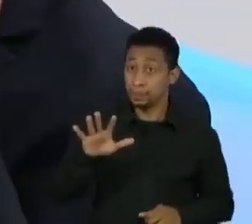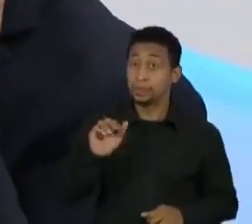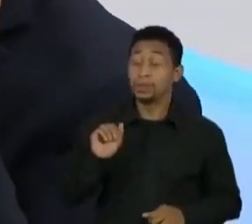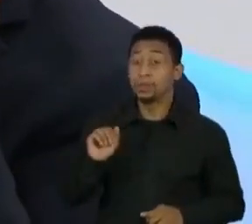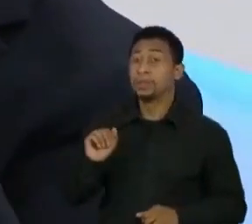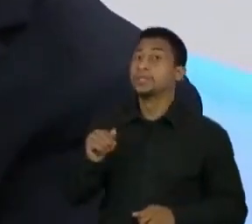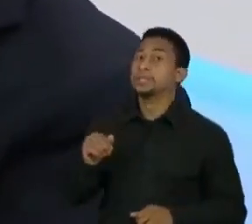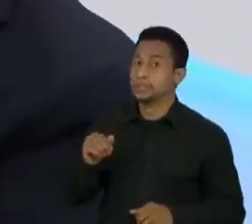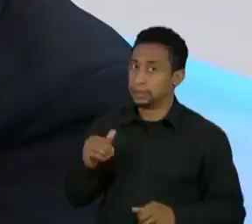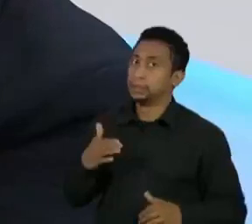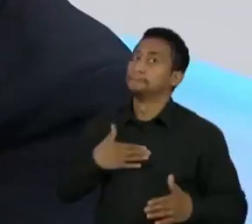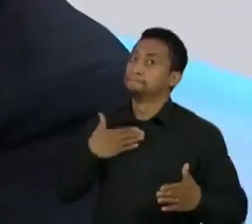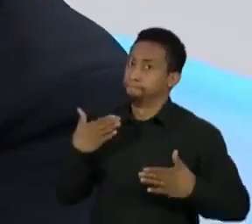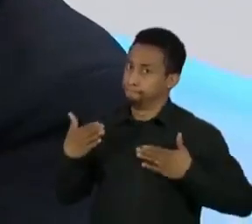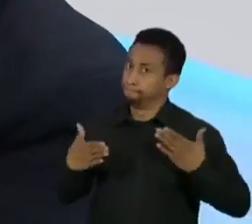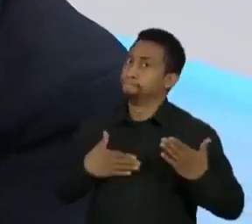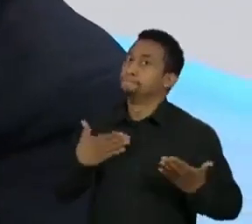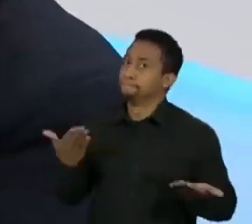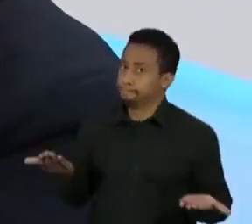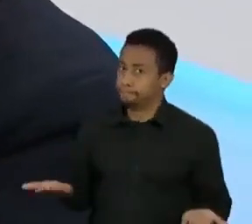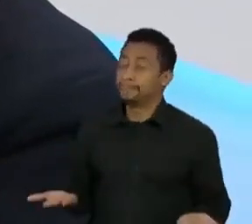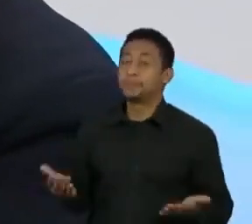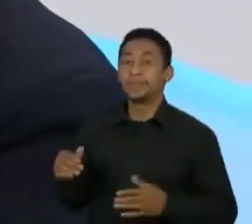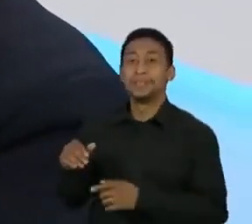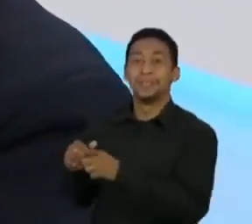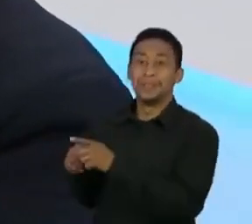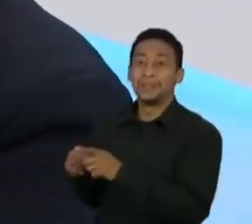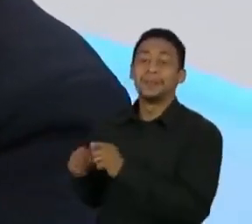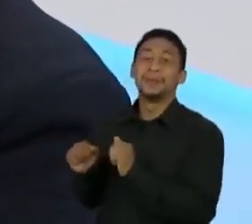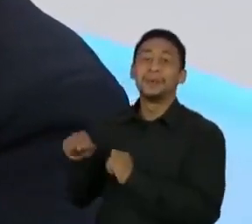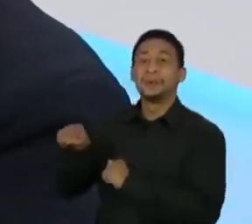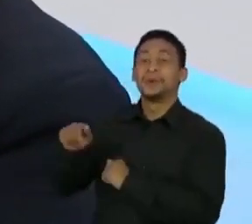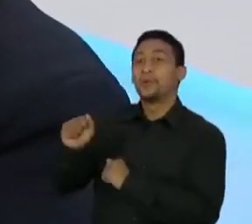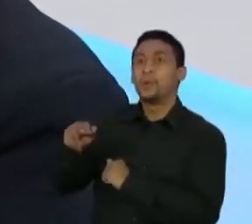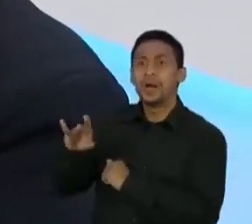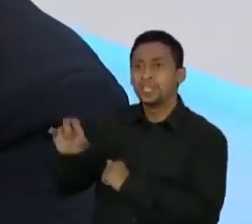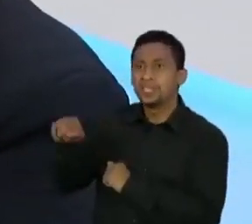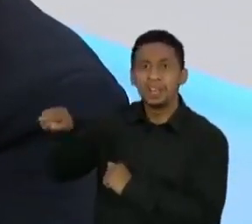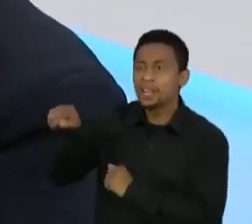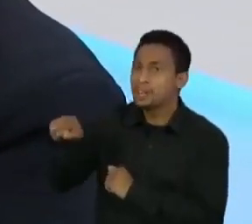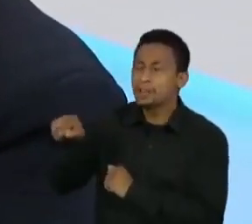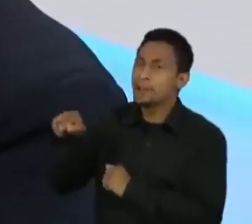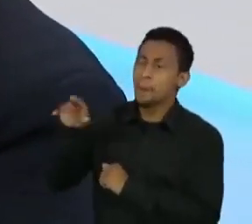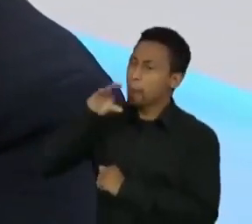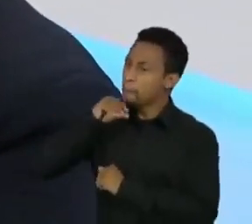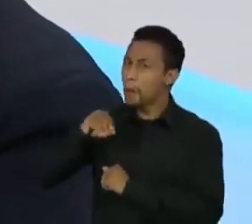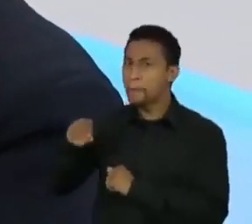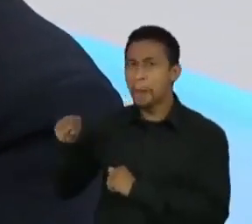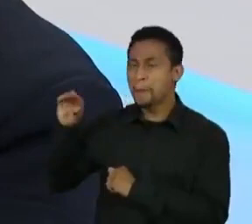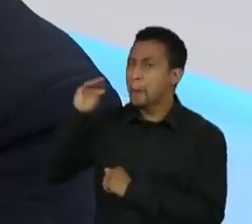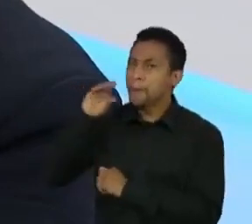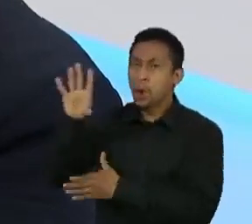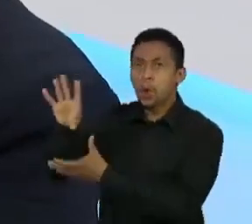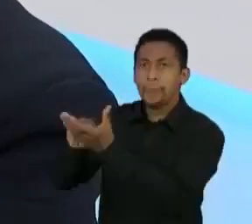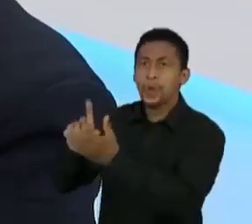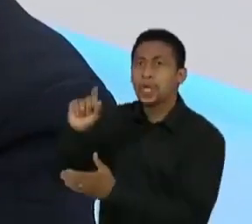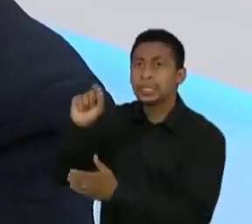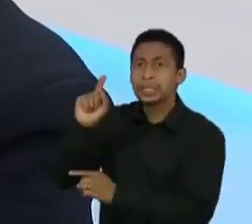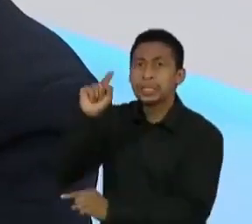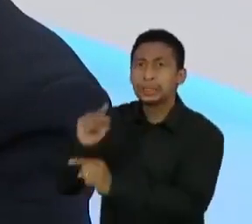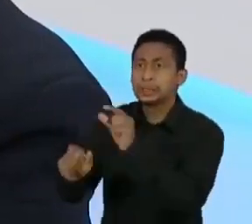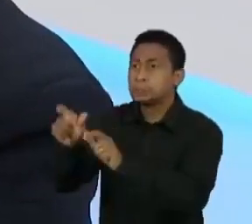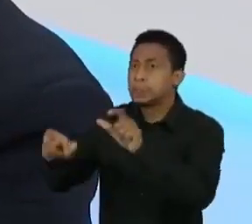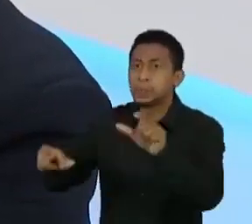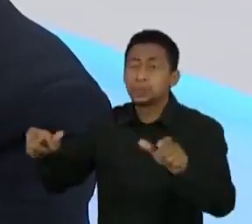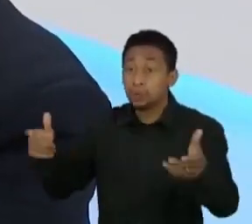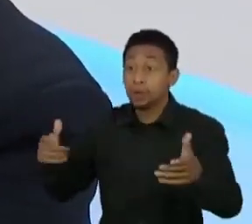surpreendente, porque aquele rapaz lá, o Marinho, o André Marinho, é muito competente, eu fiquei impressionado. Ele fez umas 10 imitações, entre as quais